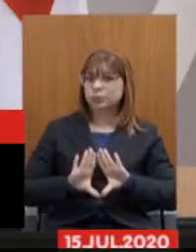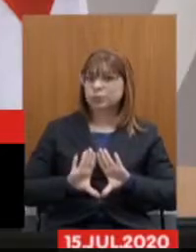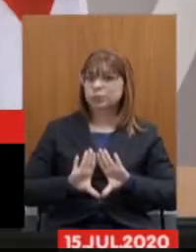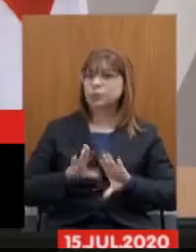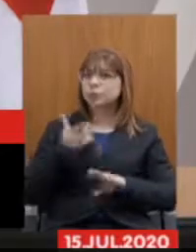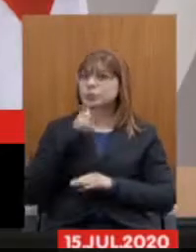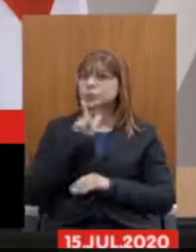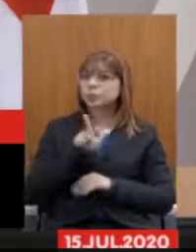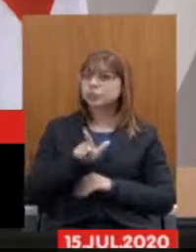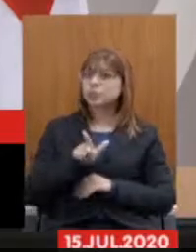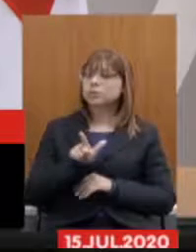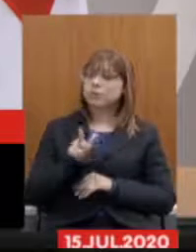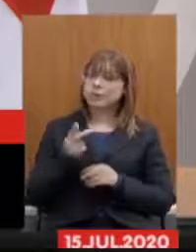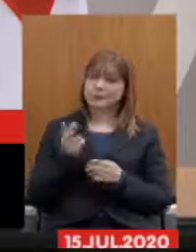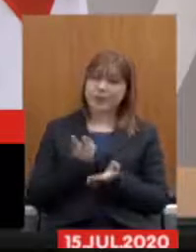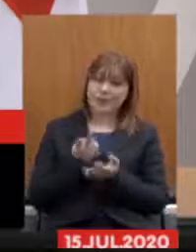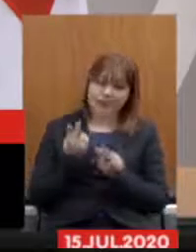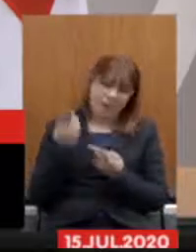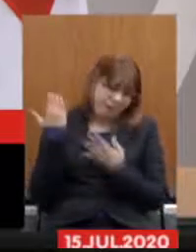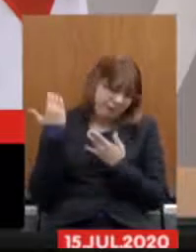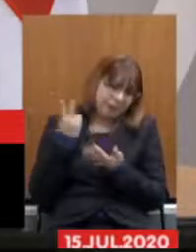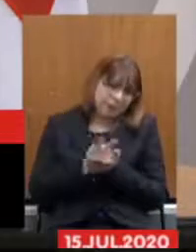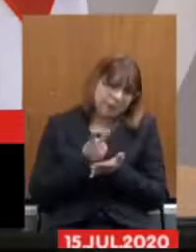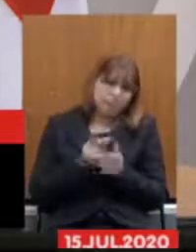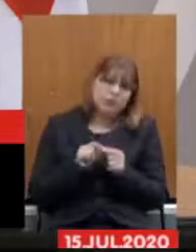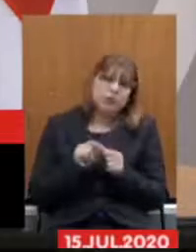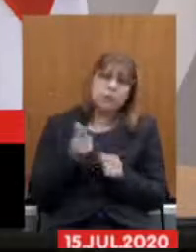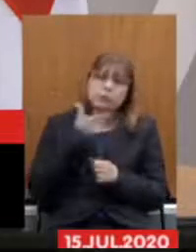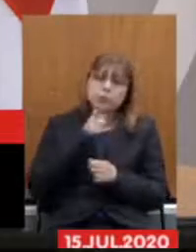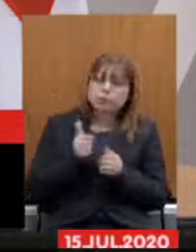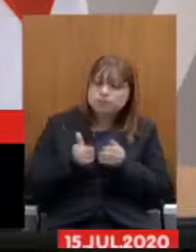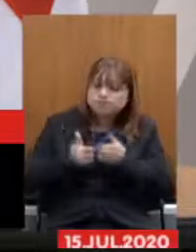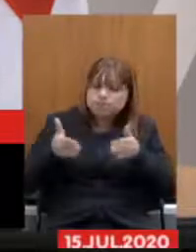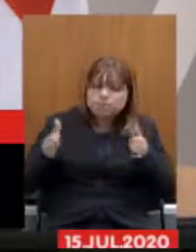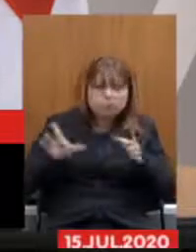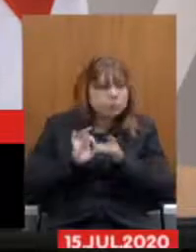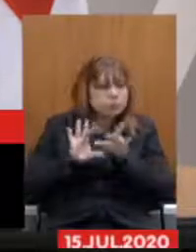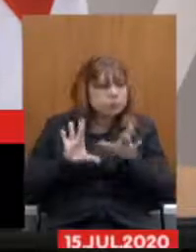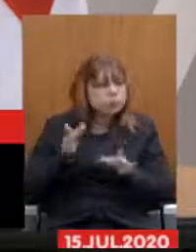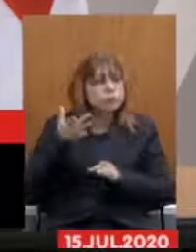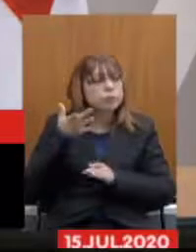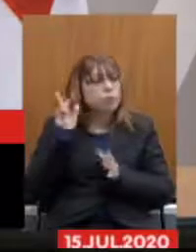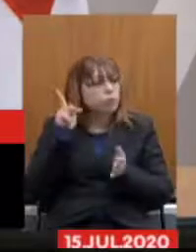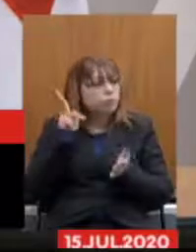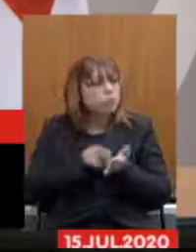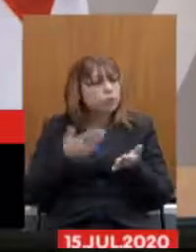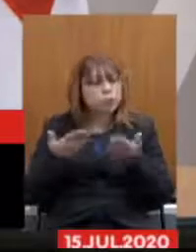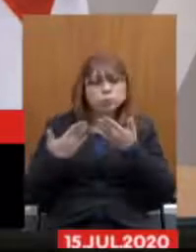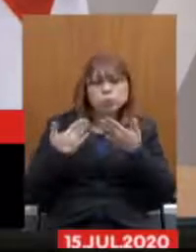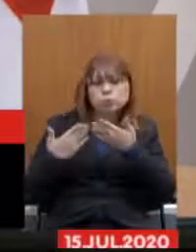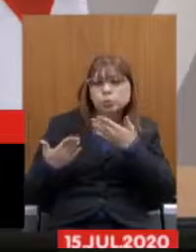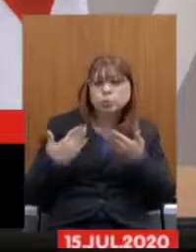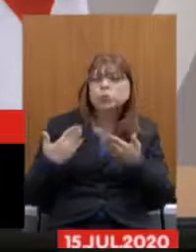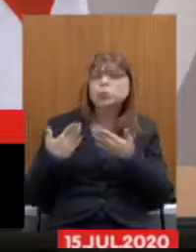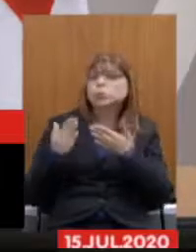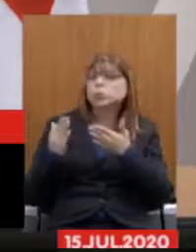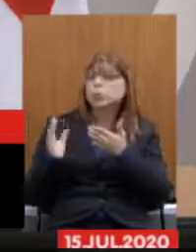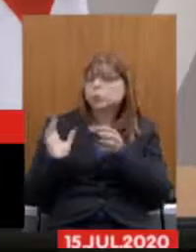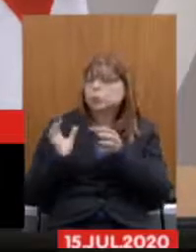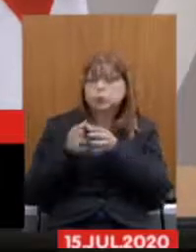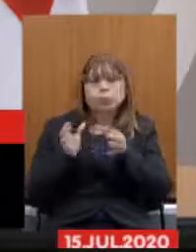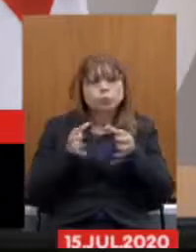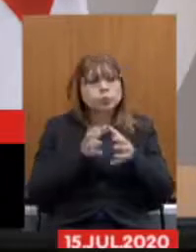possibilite como sempre fez no passado um debate aberto e franco com o conjunto das entidades do